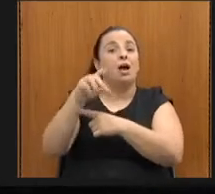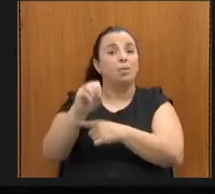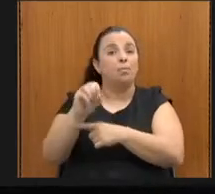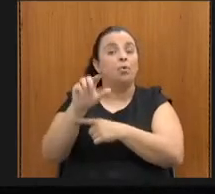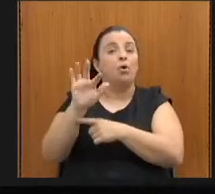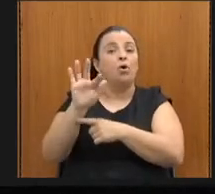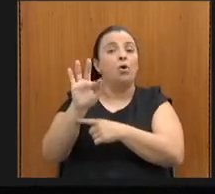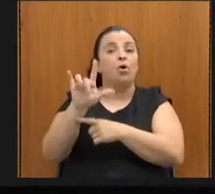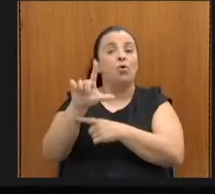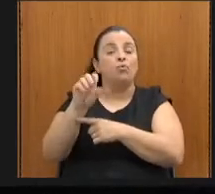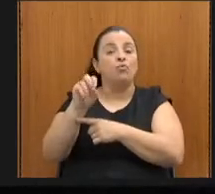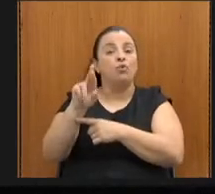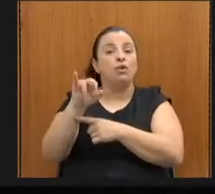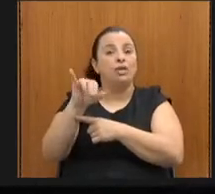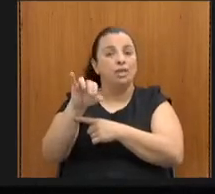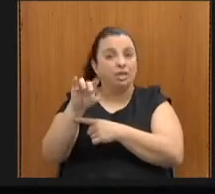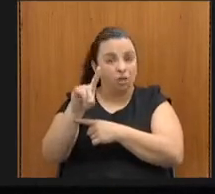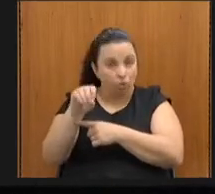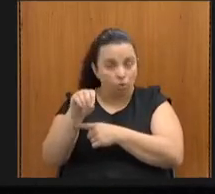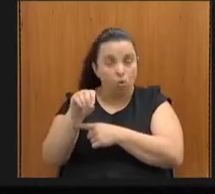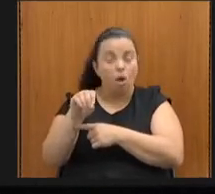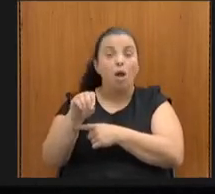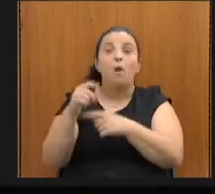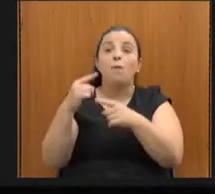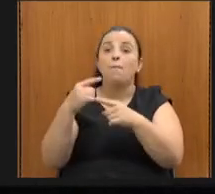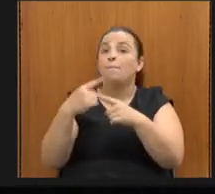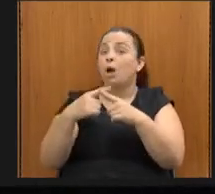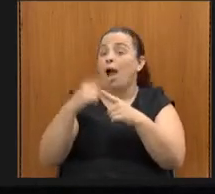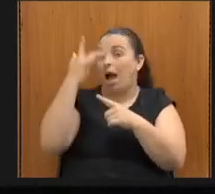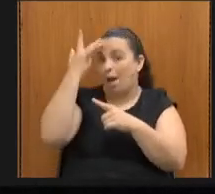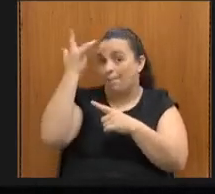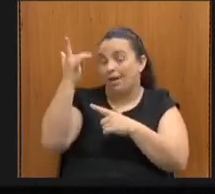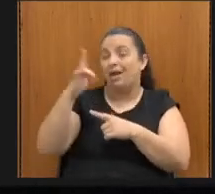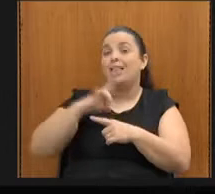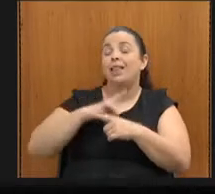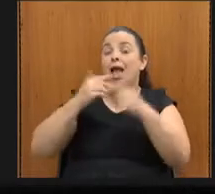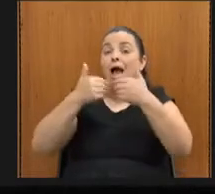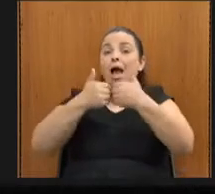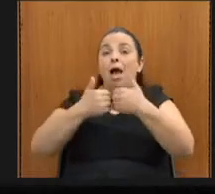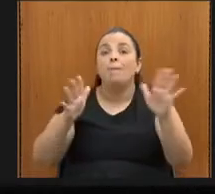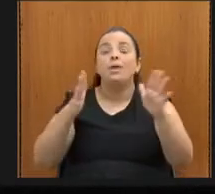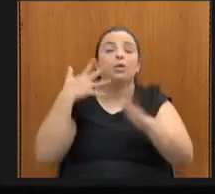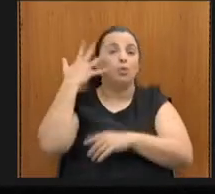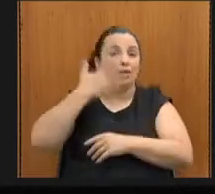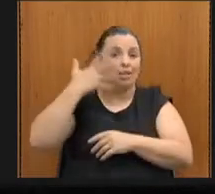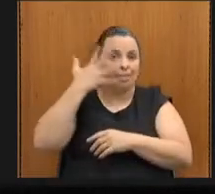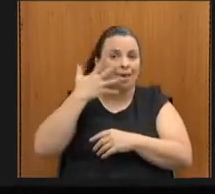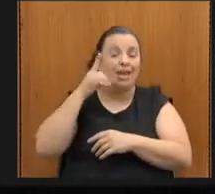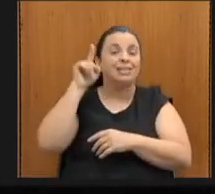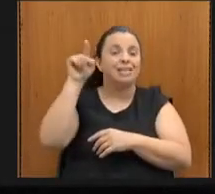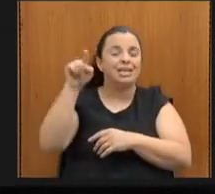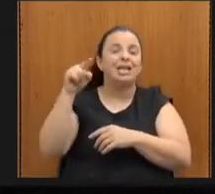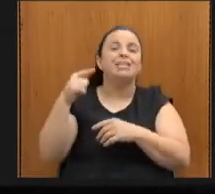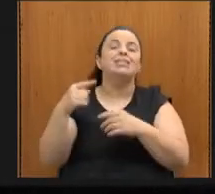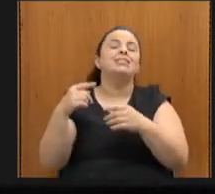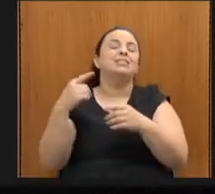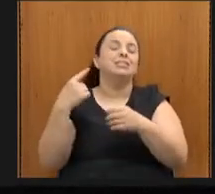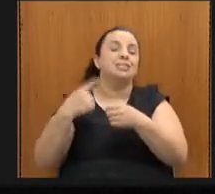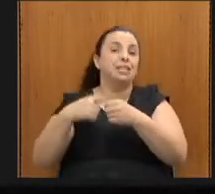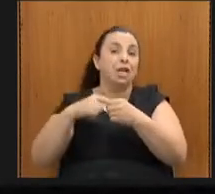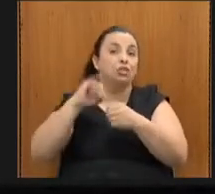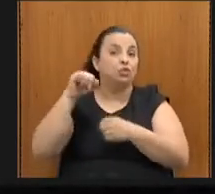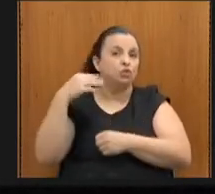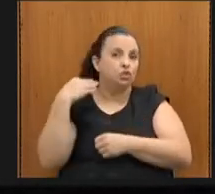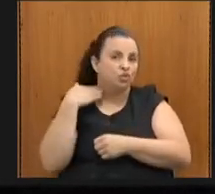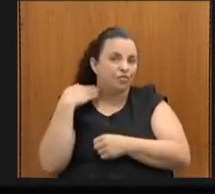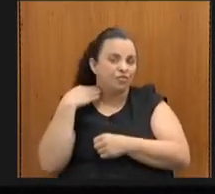abertura virtualmente da palestra virtualmente de Juiz de Fora, uma live em Campo Florido e